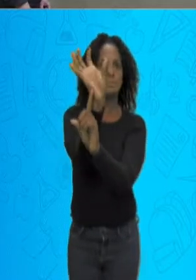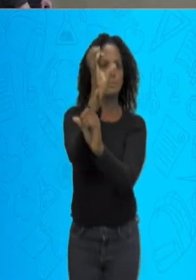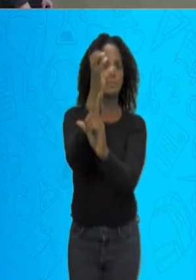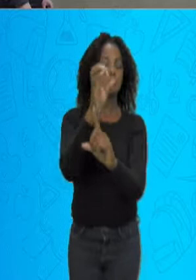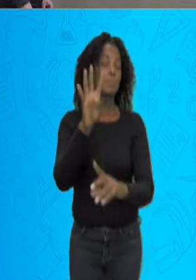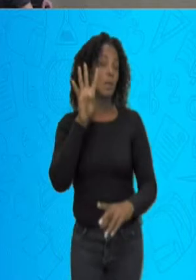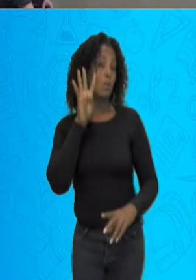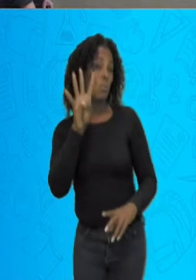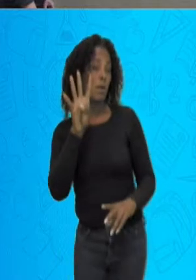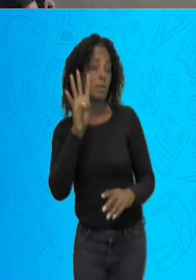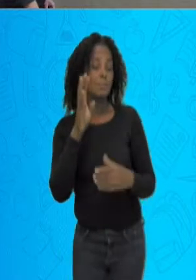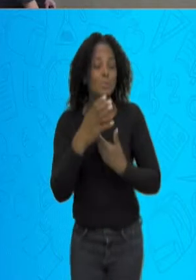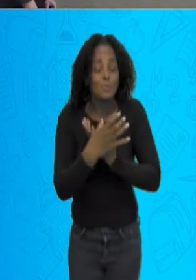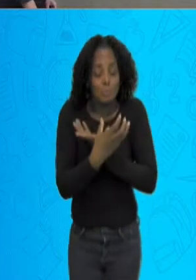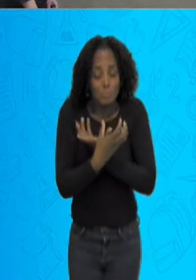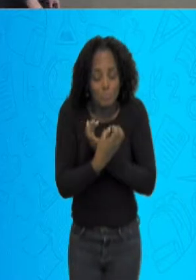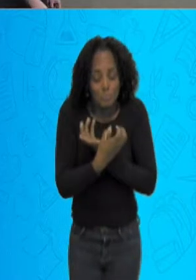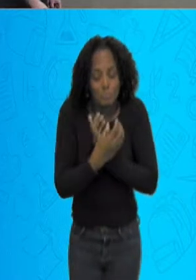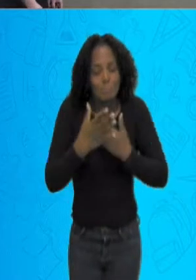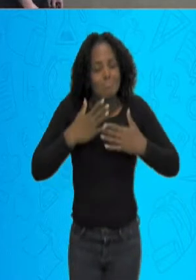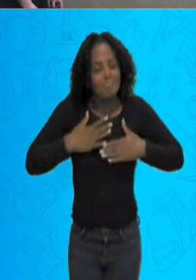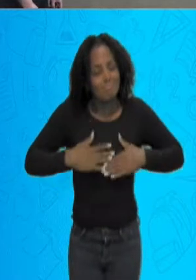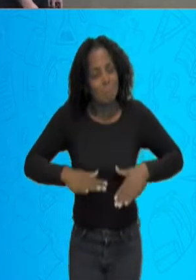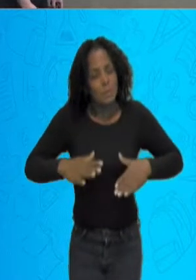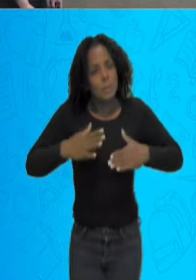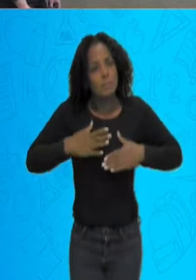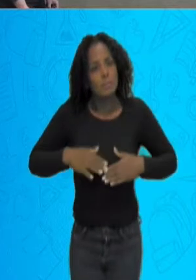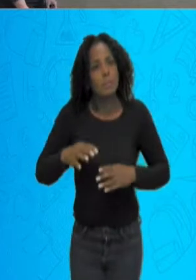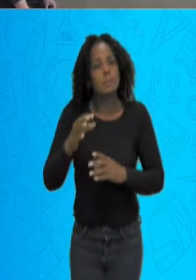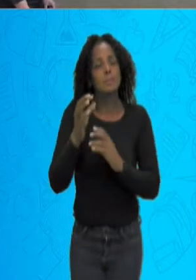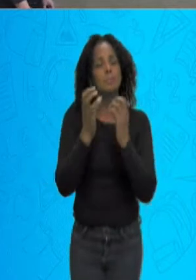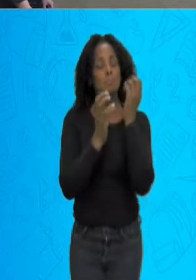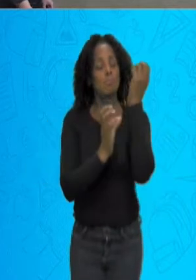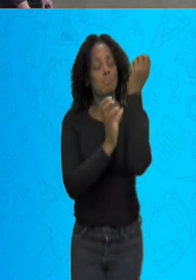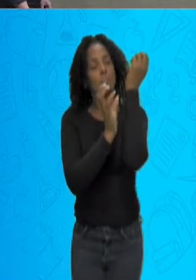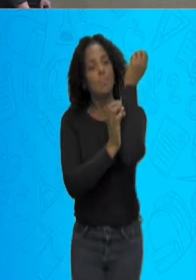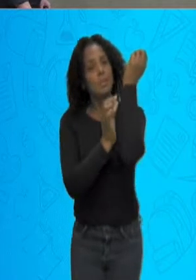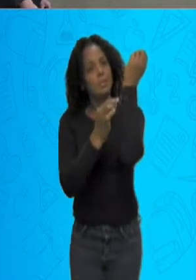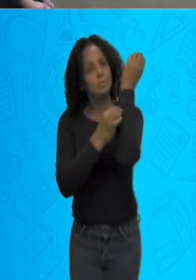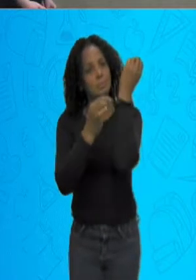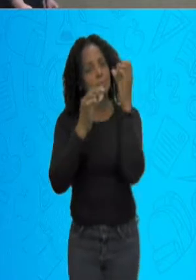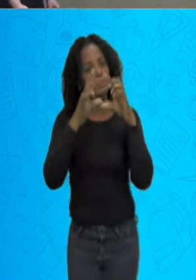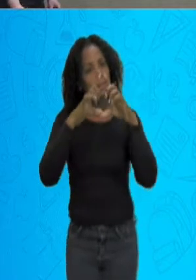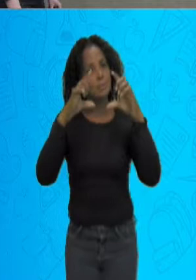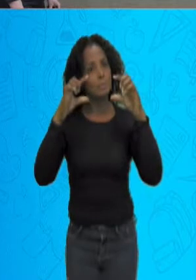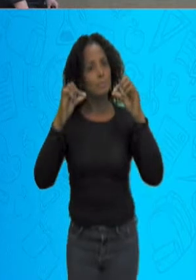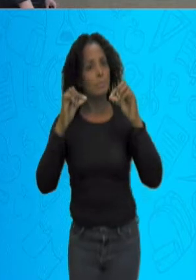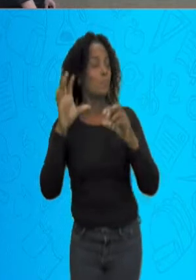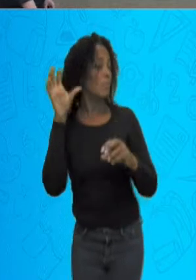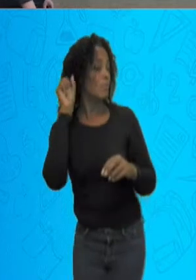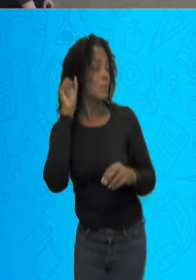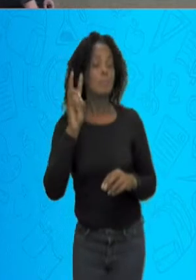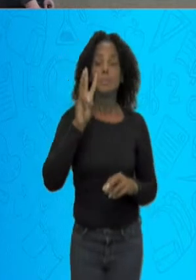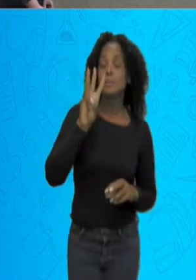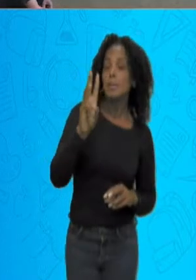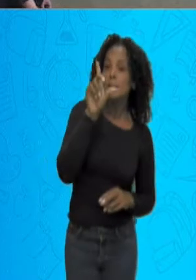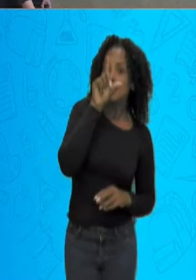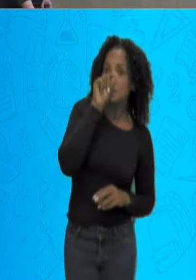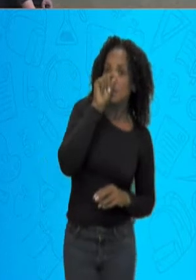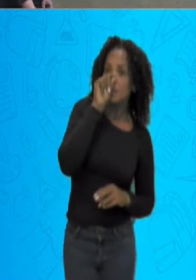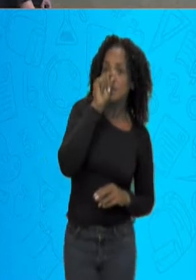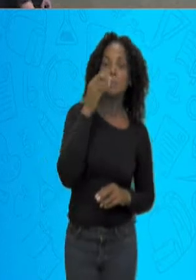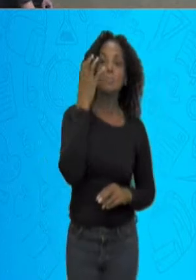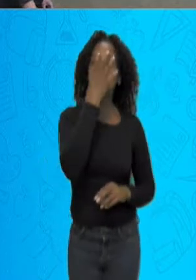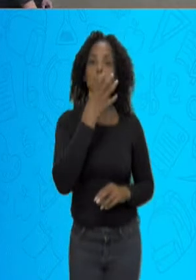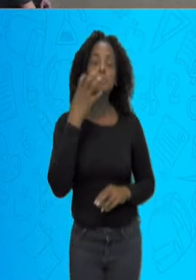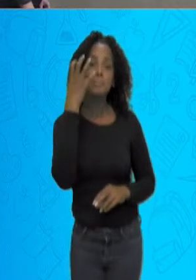Quatro joaninhas descansam à sombra das folhas, ouvindo os três passarinhos que piam